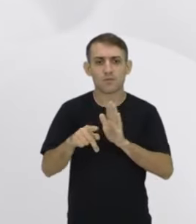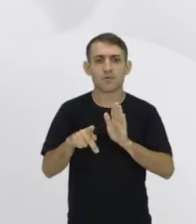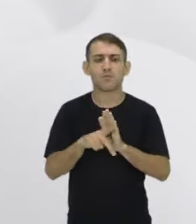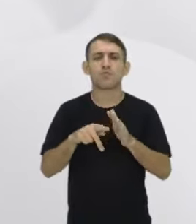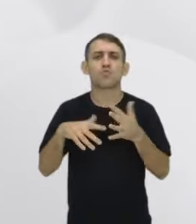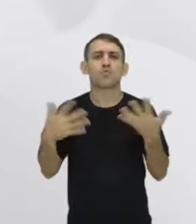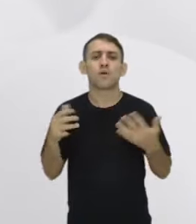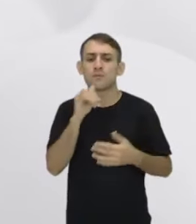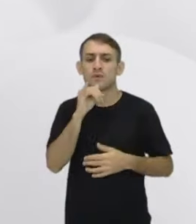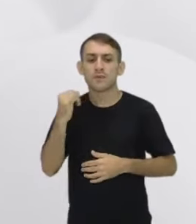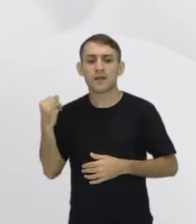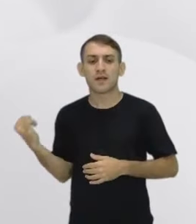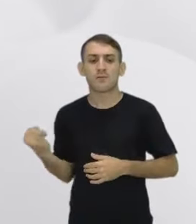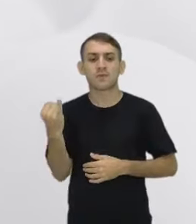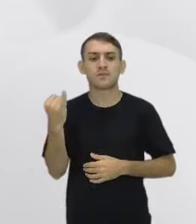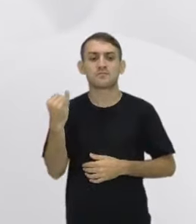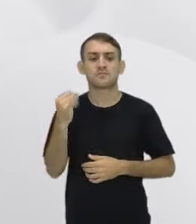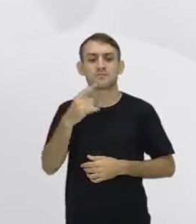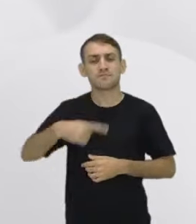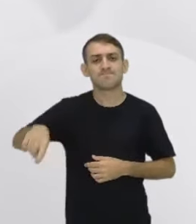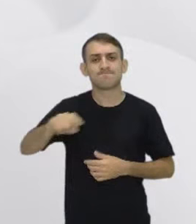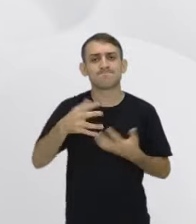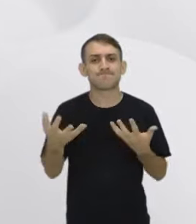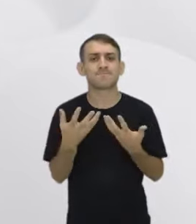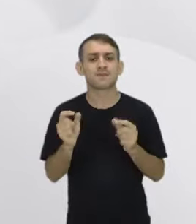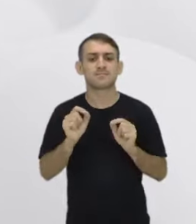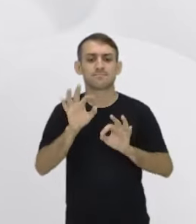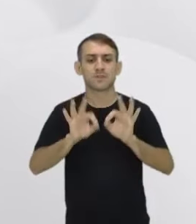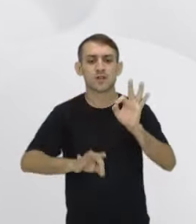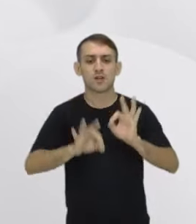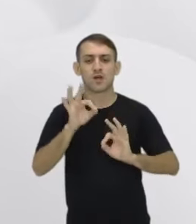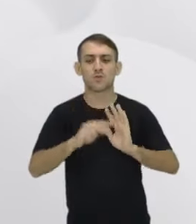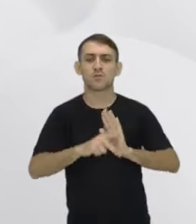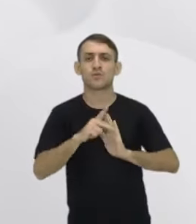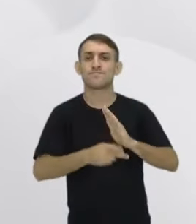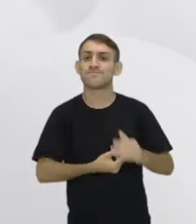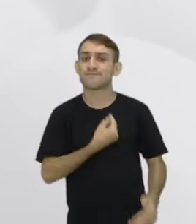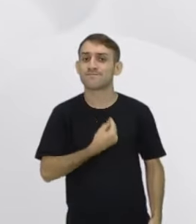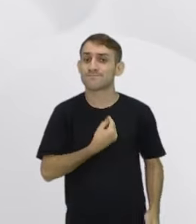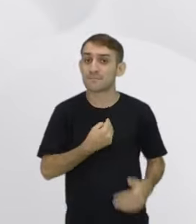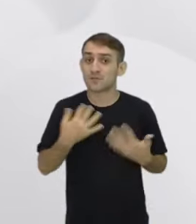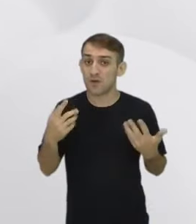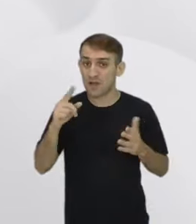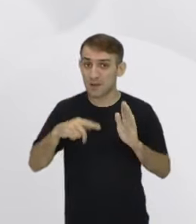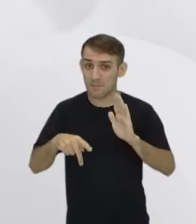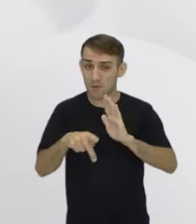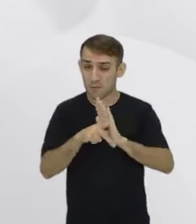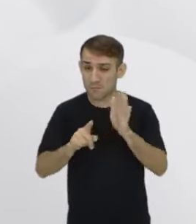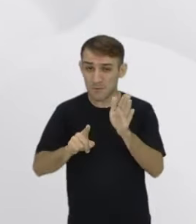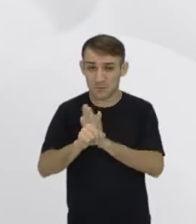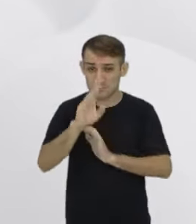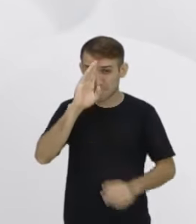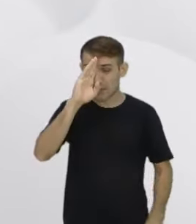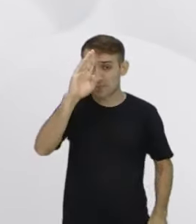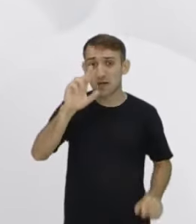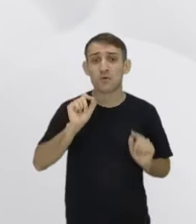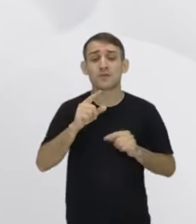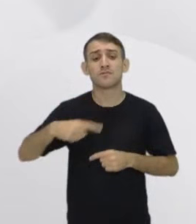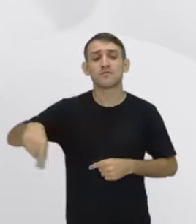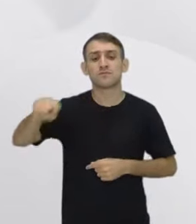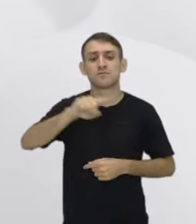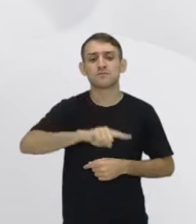Qual a importância que você quer dar à construção do seu projeto de vida? Que é a pergunta primordial. E o que você